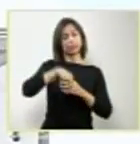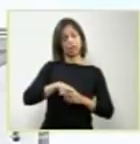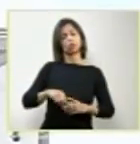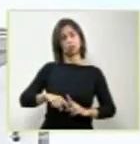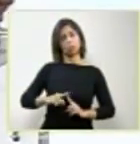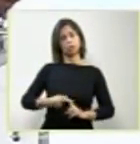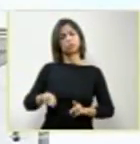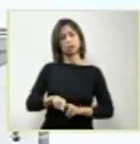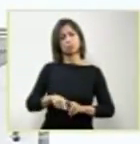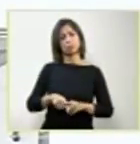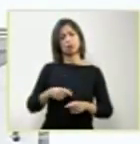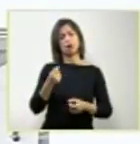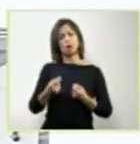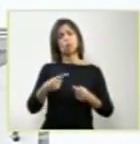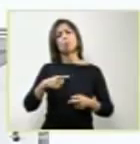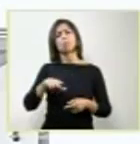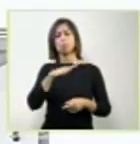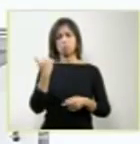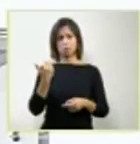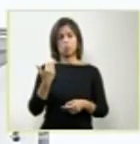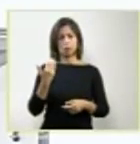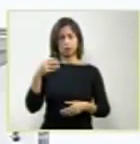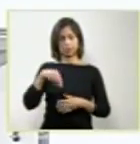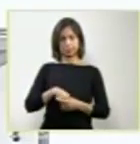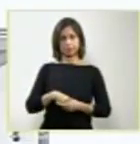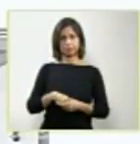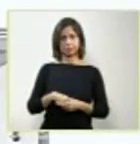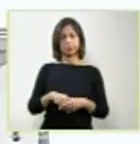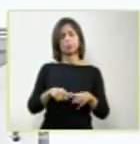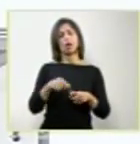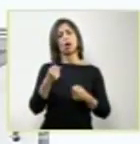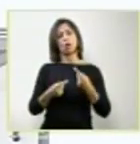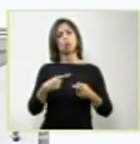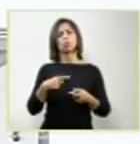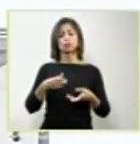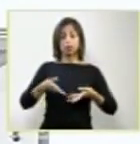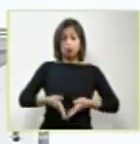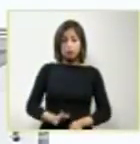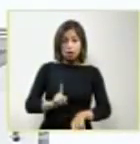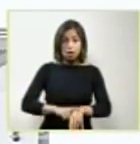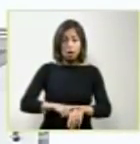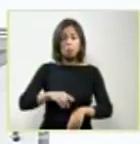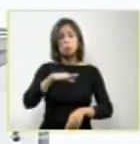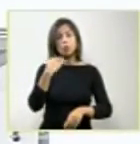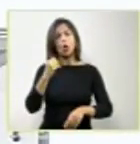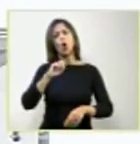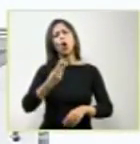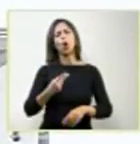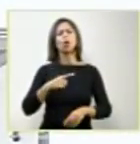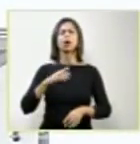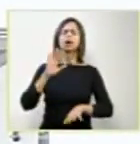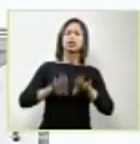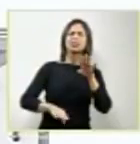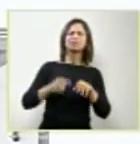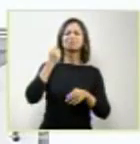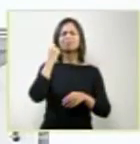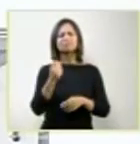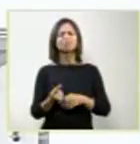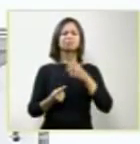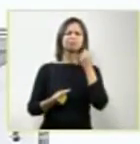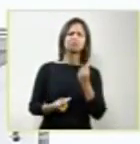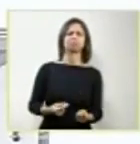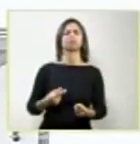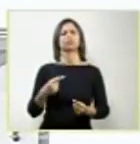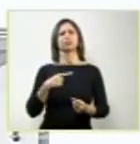maioria morre em poucas horas depois. Aqueles que duram mais tempo são absolutamente exceções. E não nos